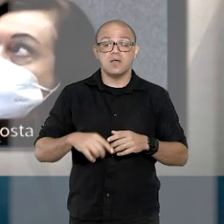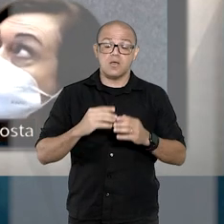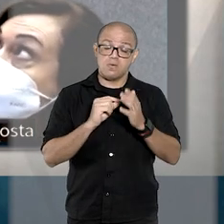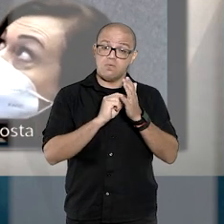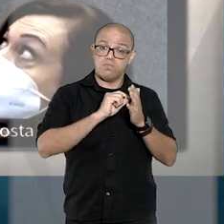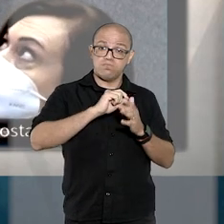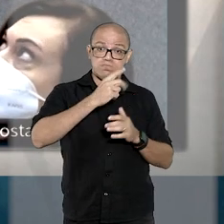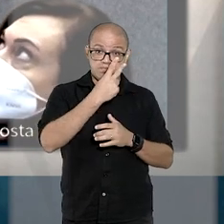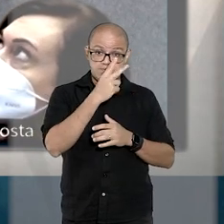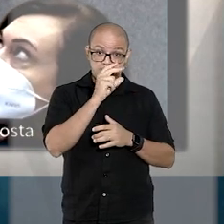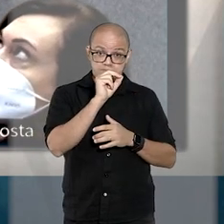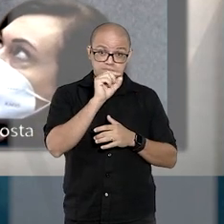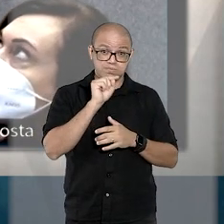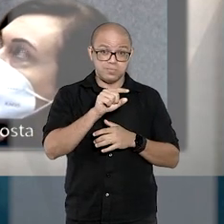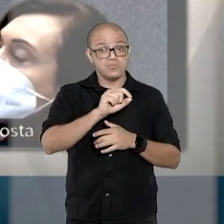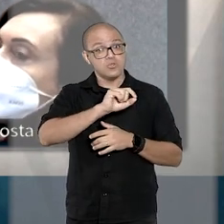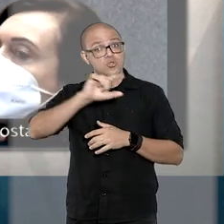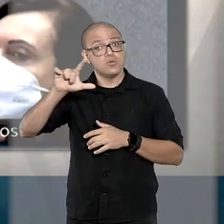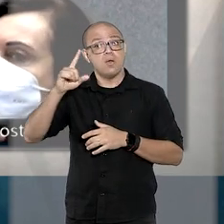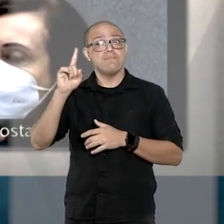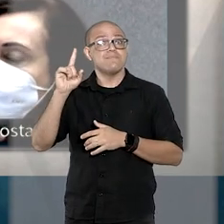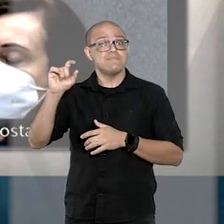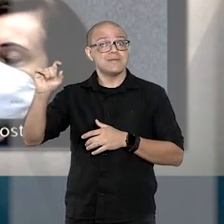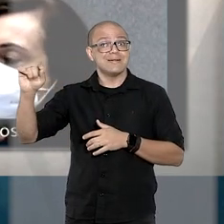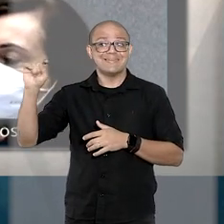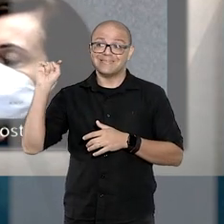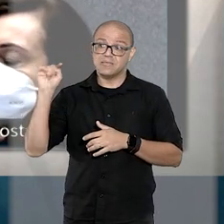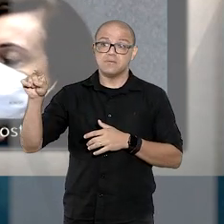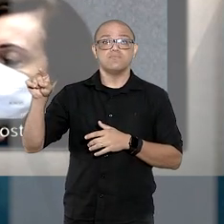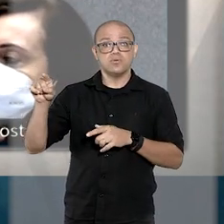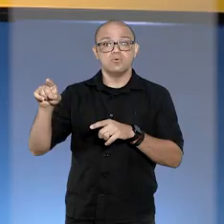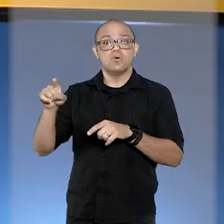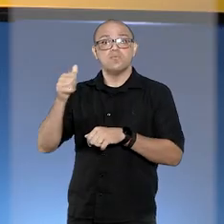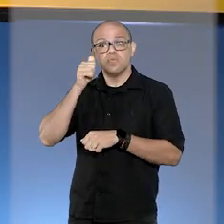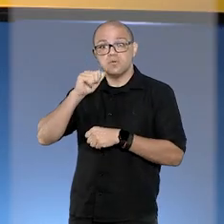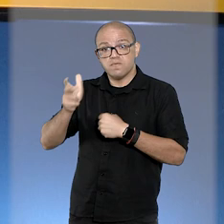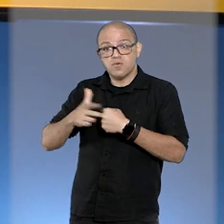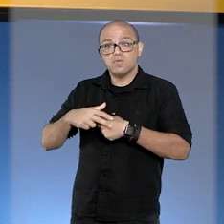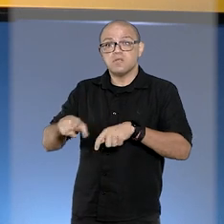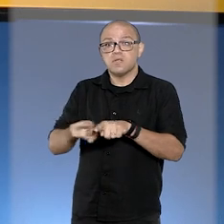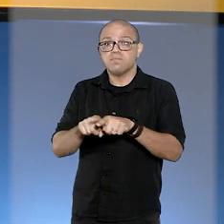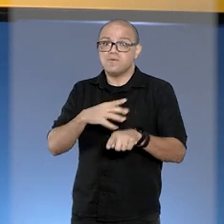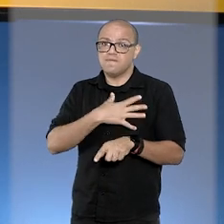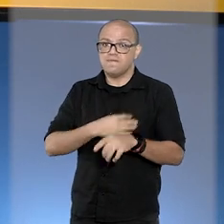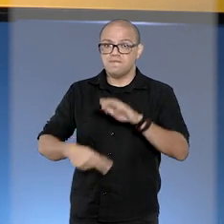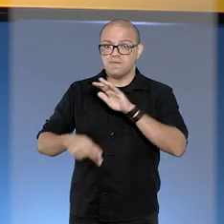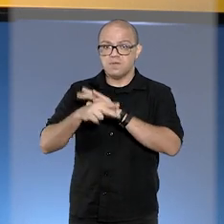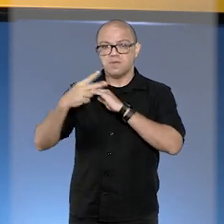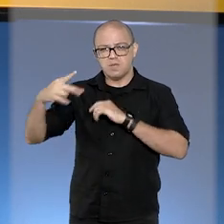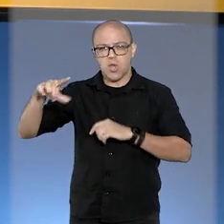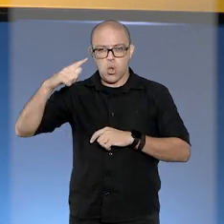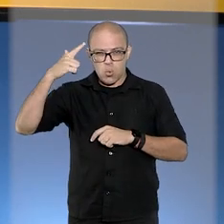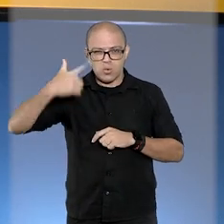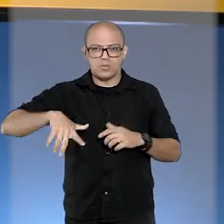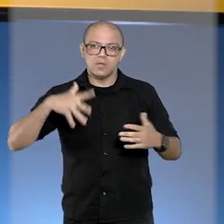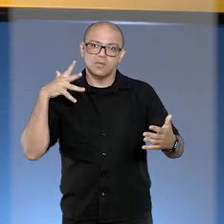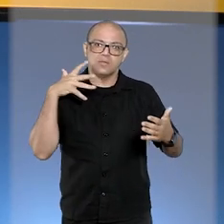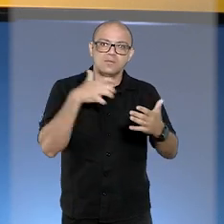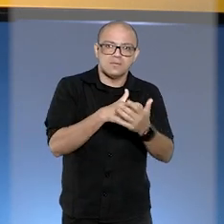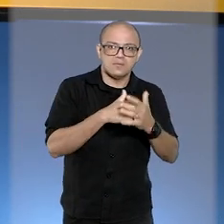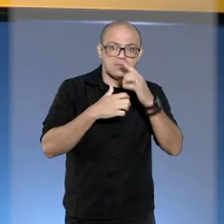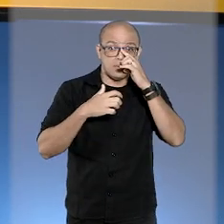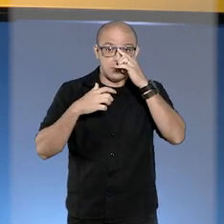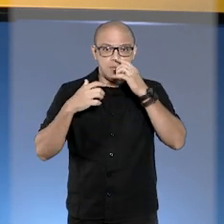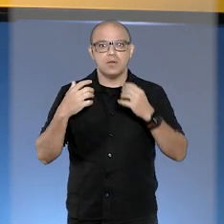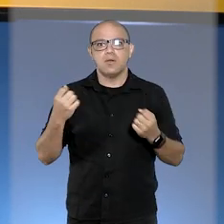aumentado de R$ mil para R 100 mil em favor da viúva e do filho. Em outro caso de acidente, uma montadora